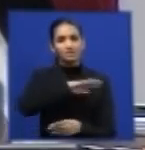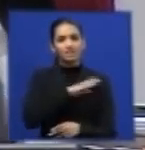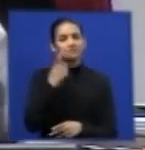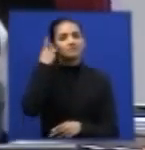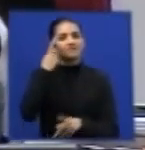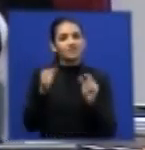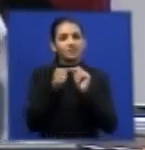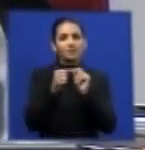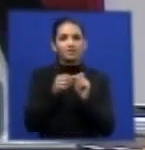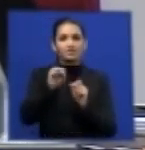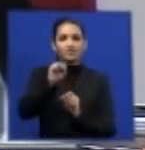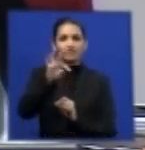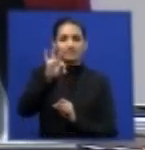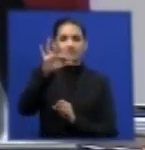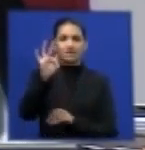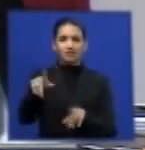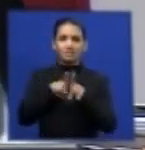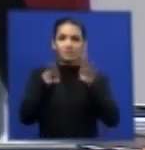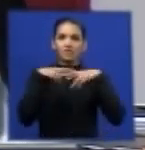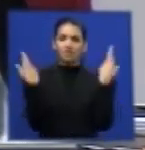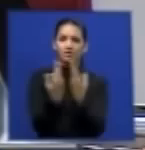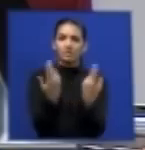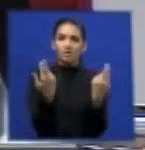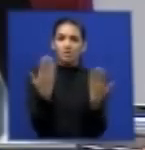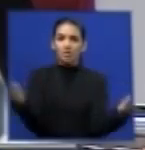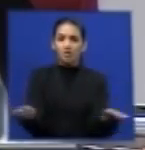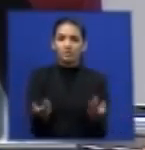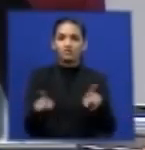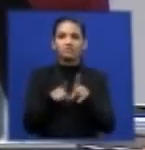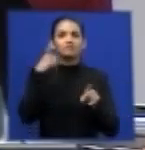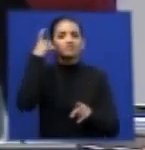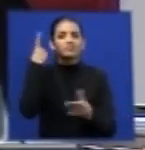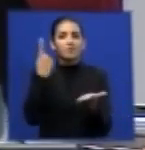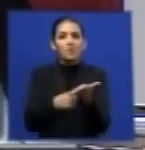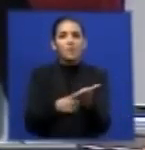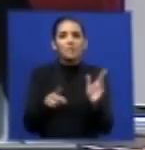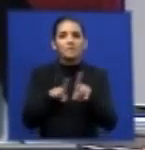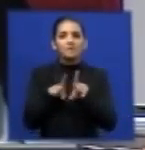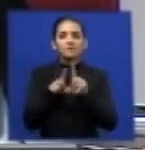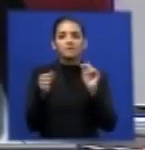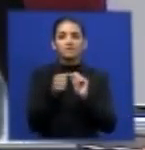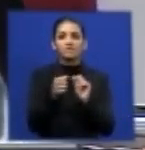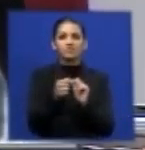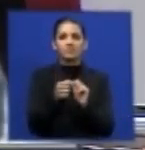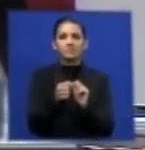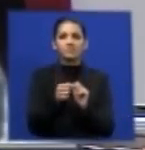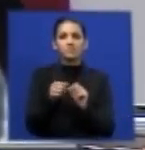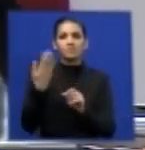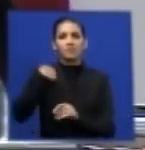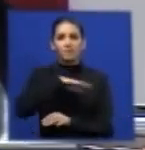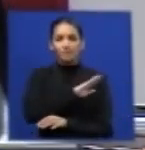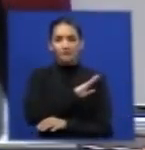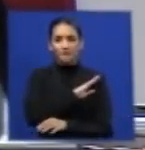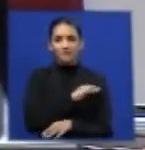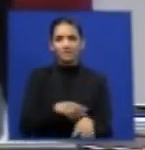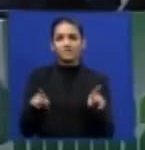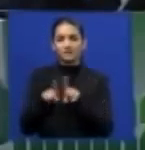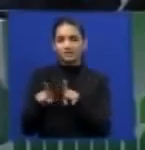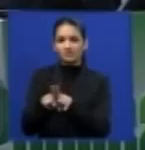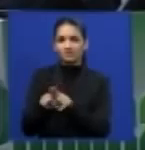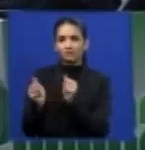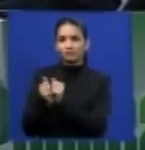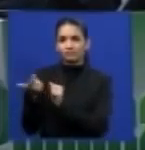e que o Supremo com audiências como esta está tentando cumprir para que pelo menos nós não é isso ministro Lewandowski